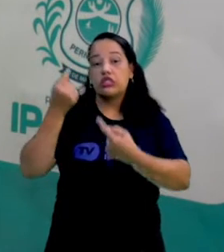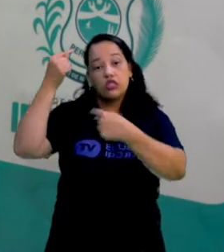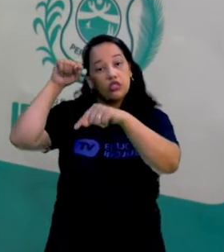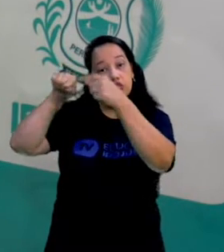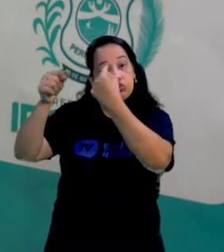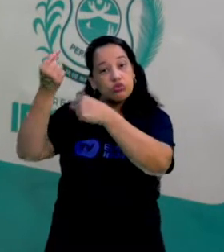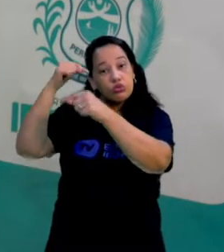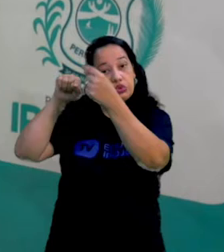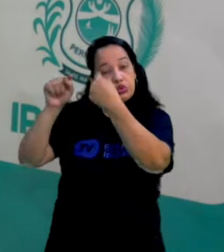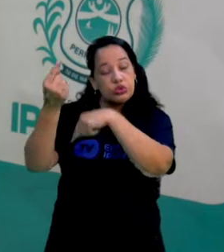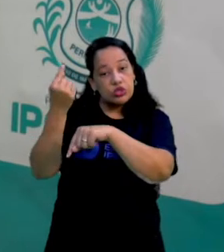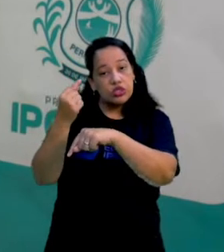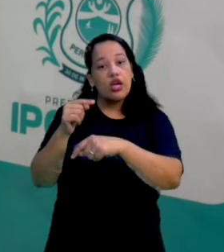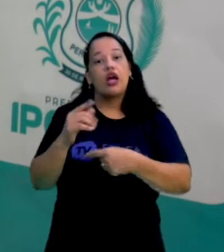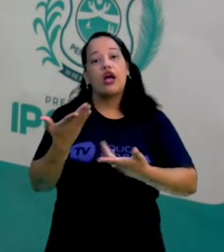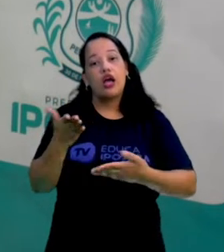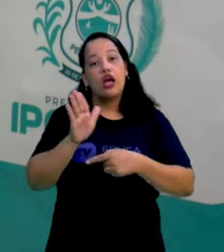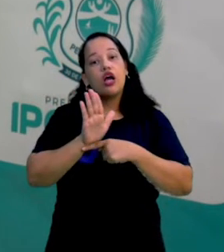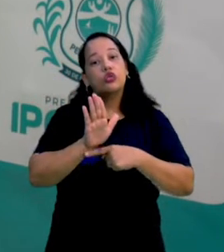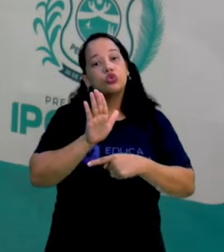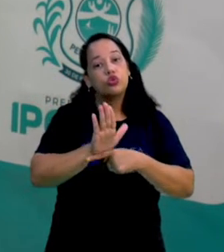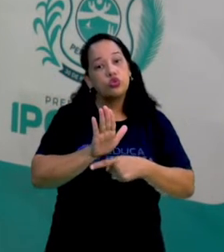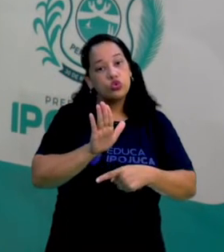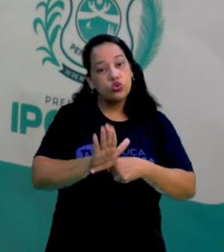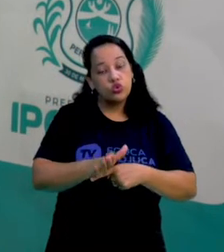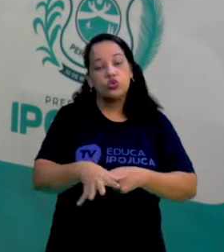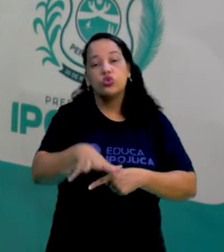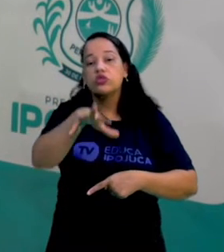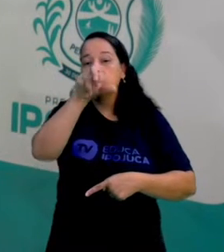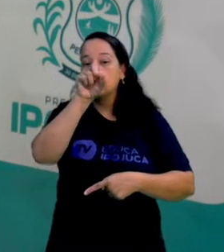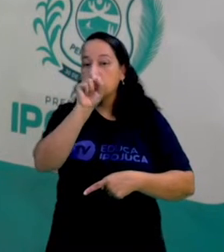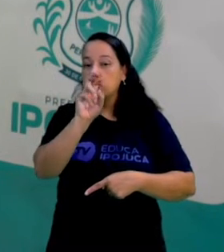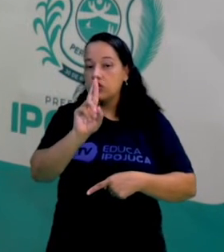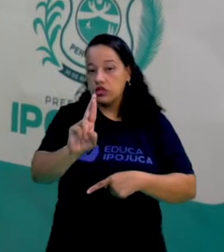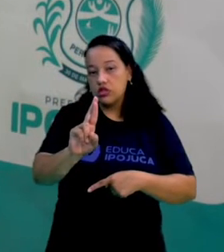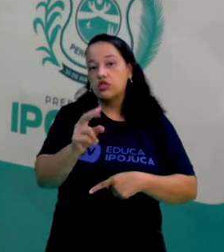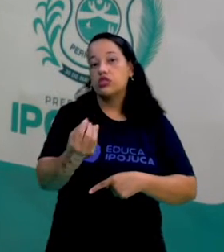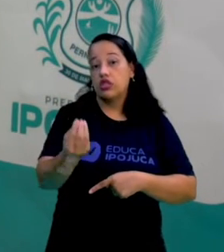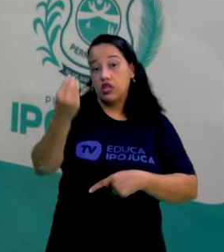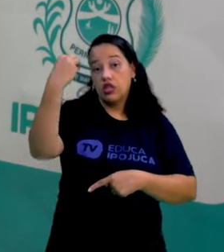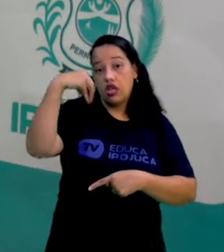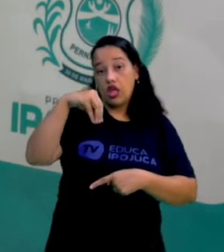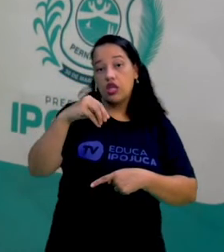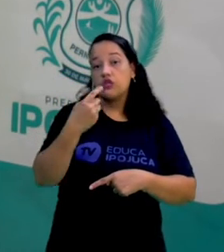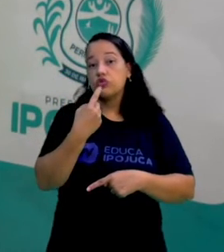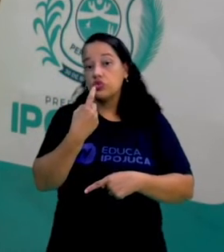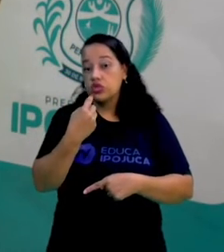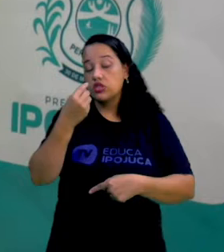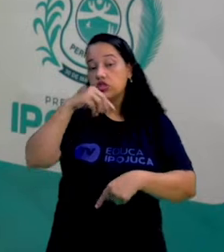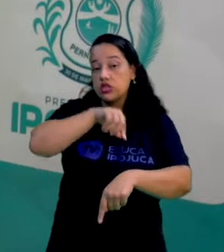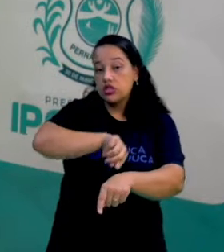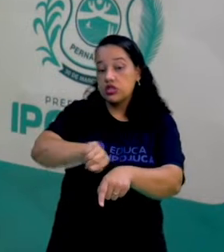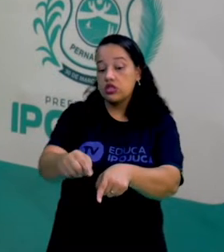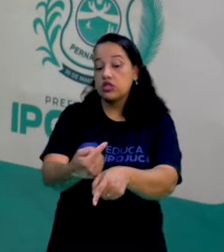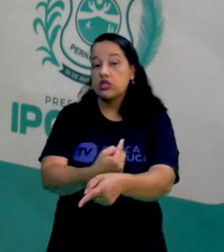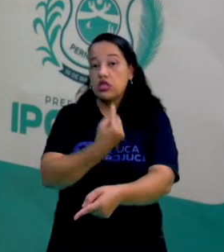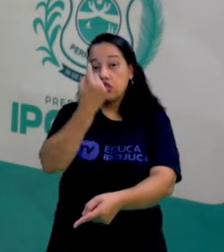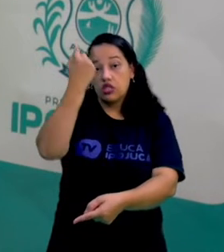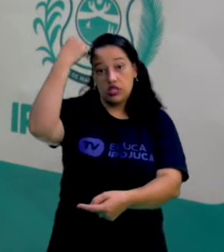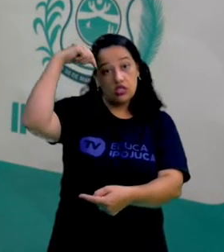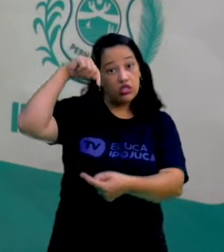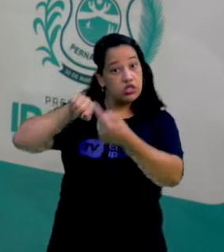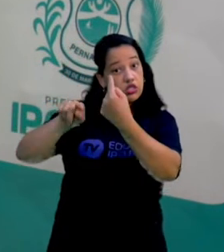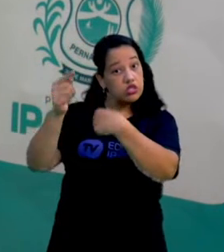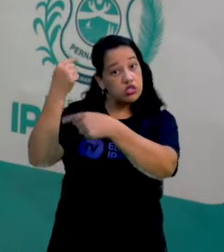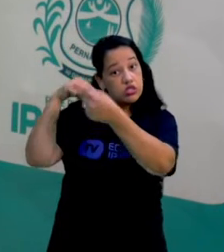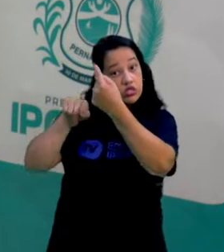o oxigênio, que é carregado pelo sangue, ele chegue com mais facilidade no cérebro. E